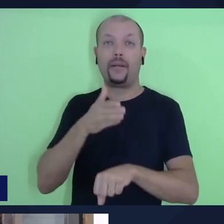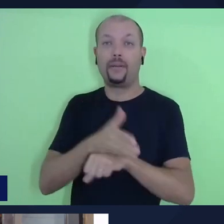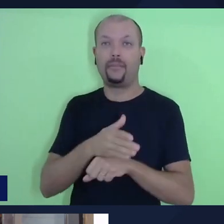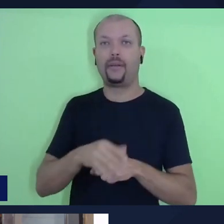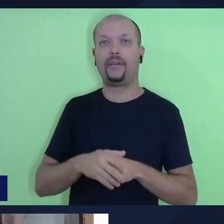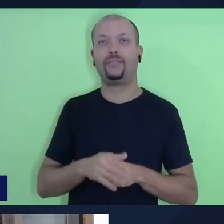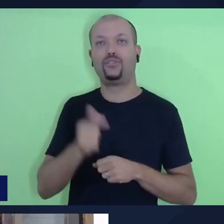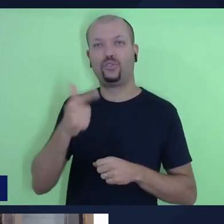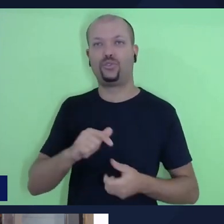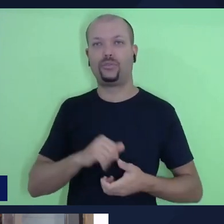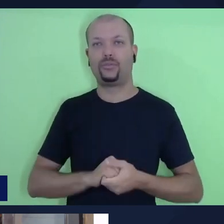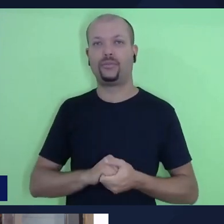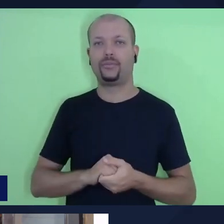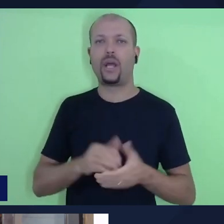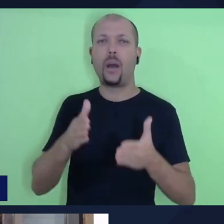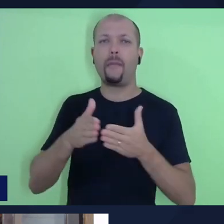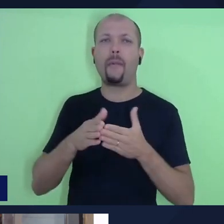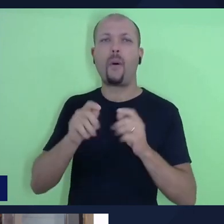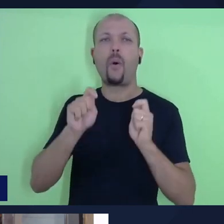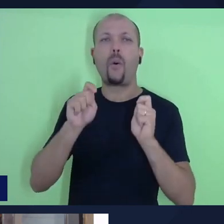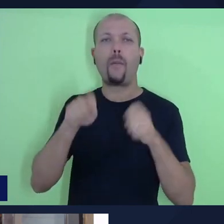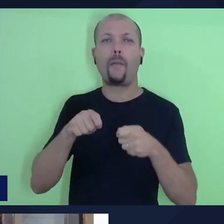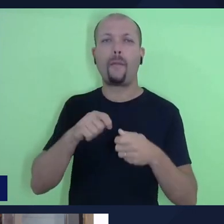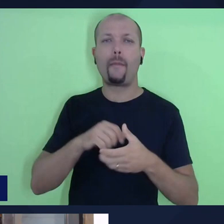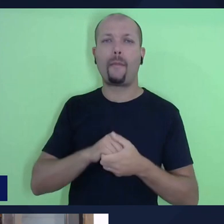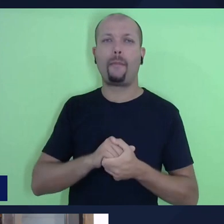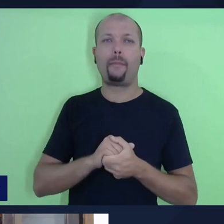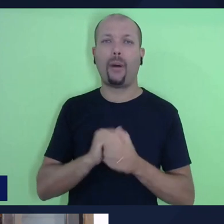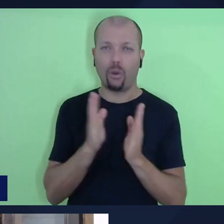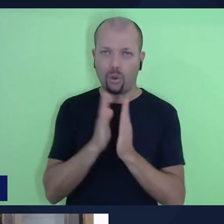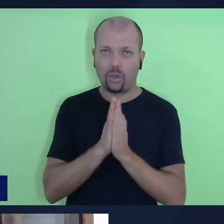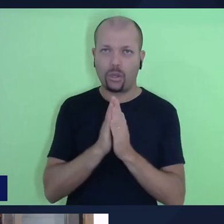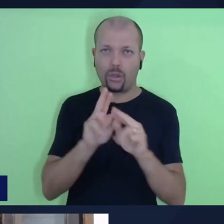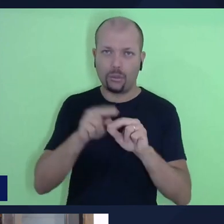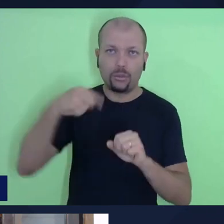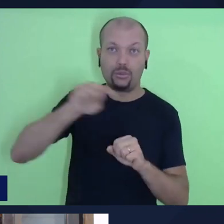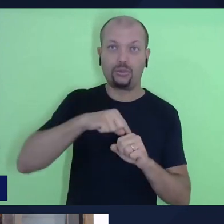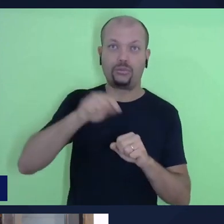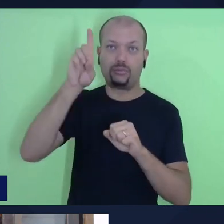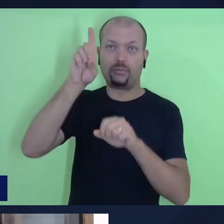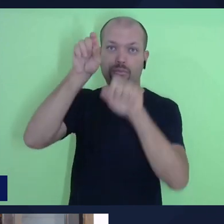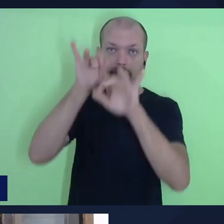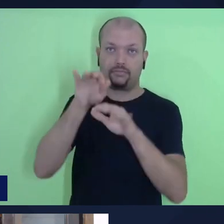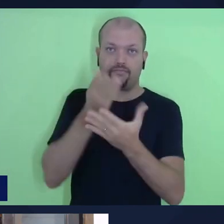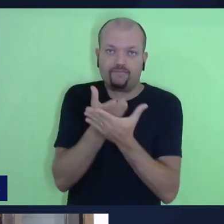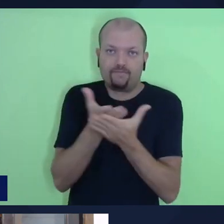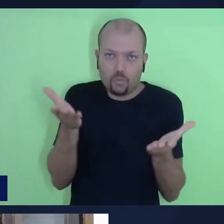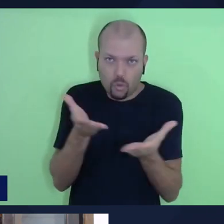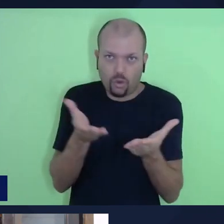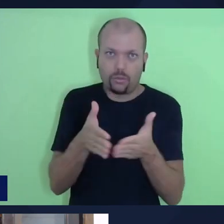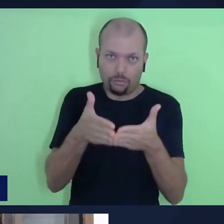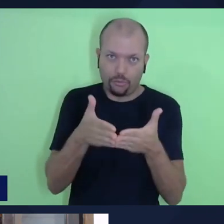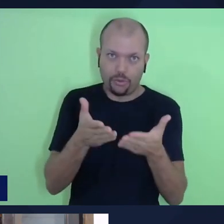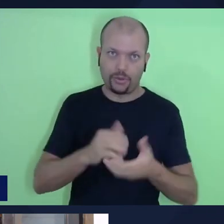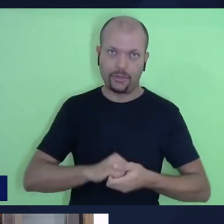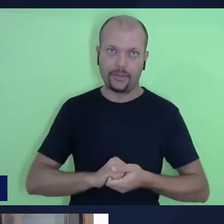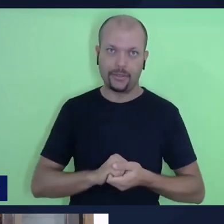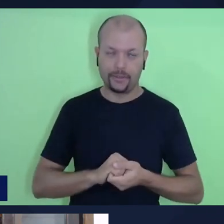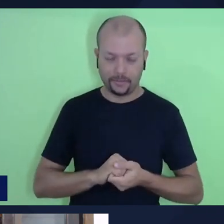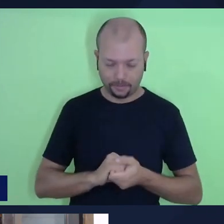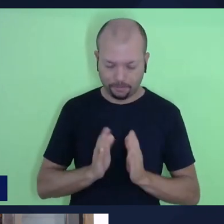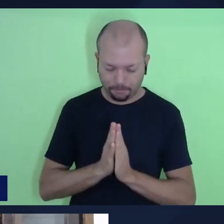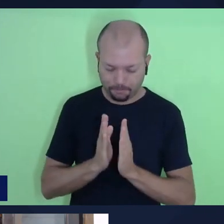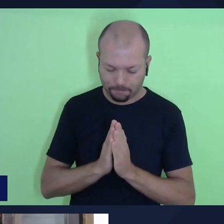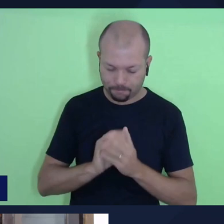pastor Bruno, por gentileza, pode levar a Deus uma prece pedindo que ele nos abençoe no estudo desta lição, por favor? Vamos orar, hein?